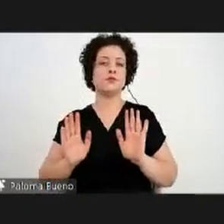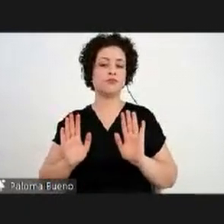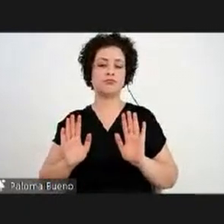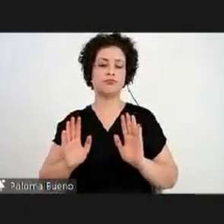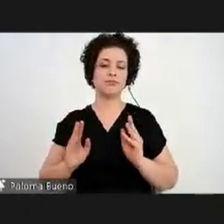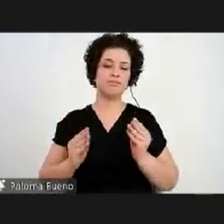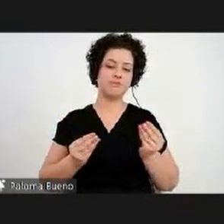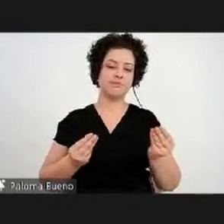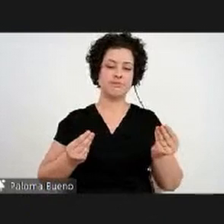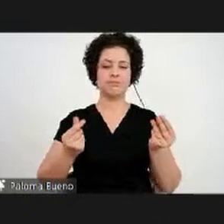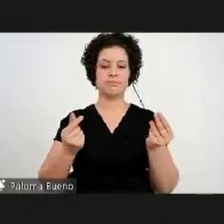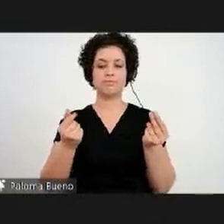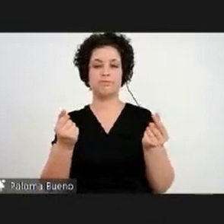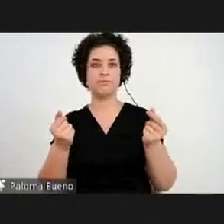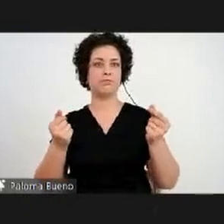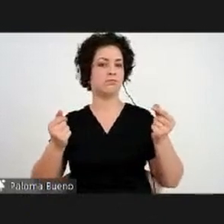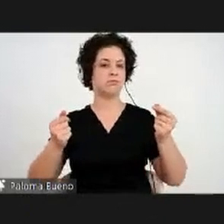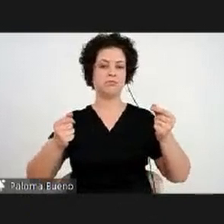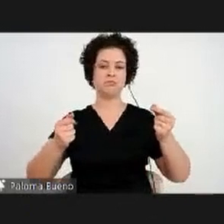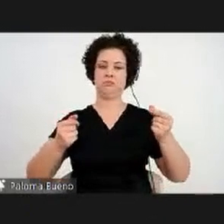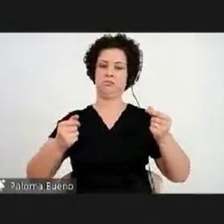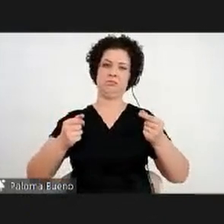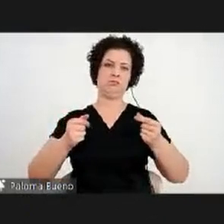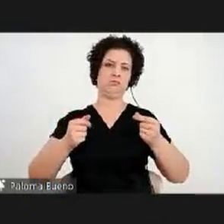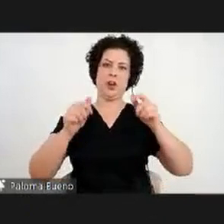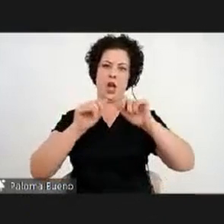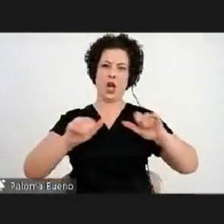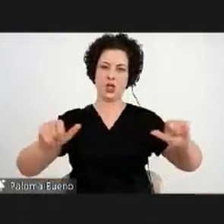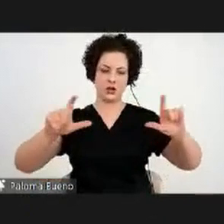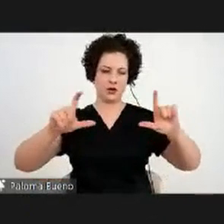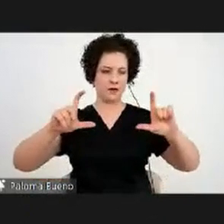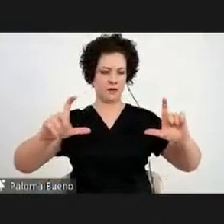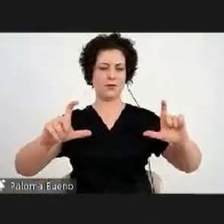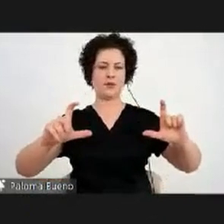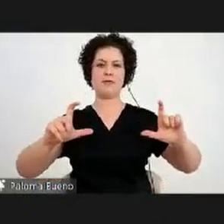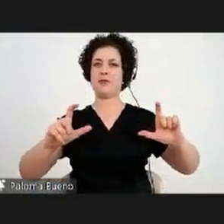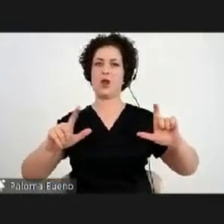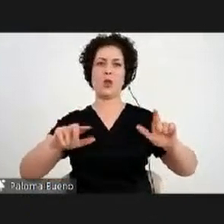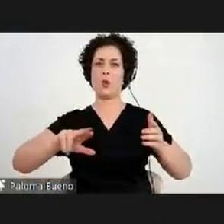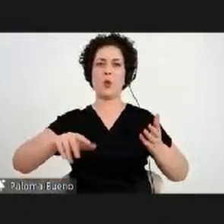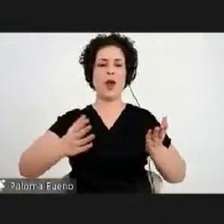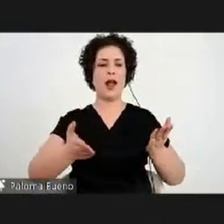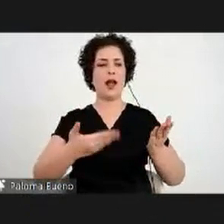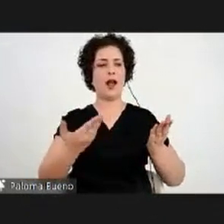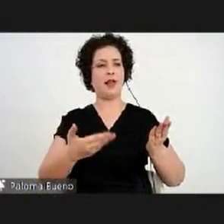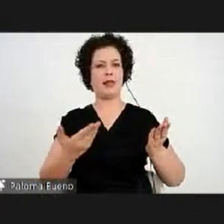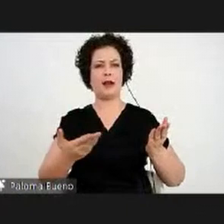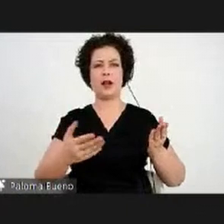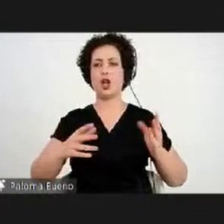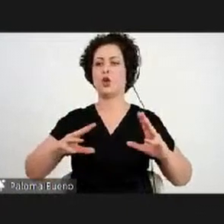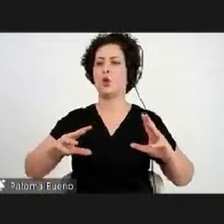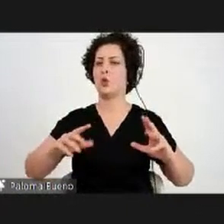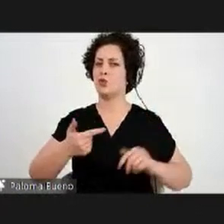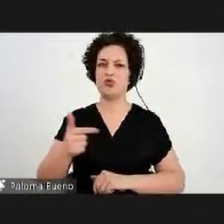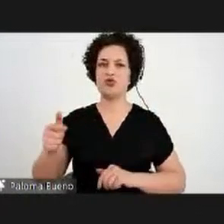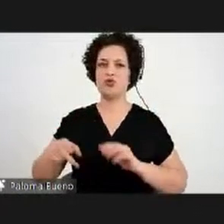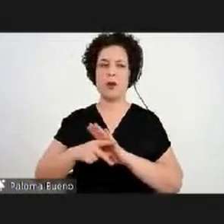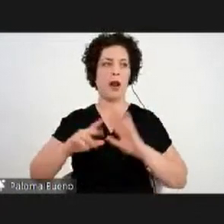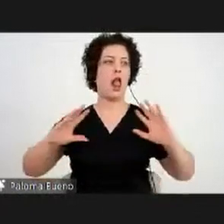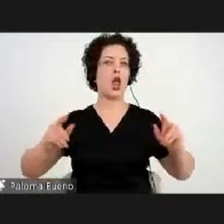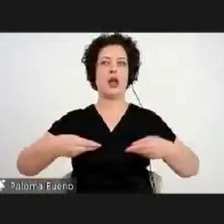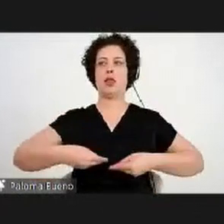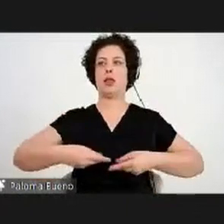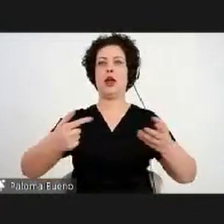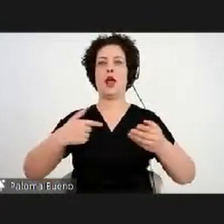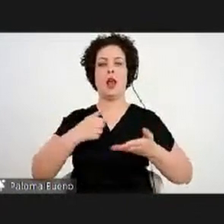grande folder, era um catálogo, era um folder, mas não tinha para todo mundo. Então eu levei um e a